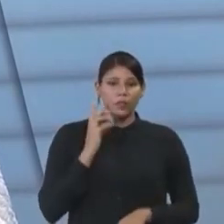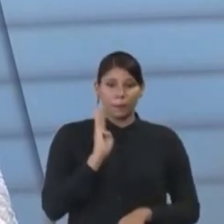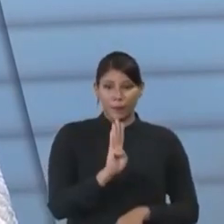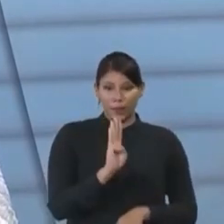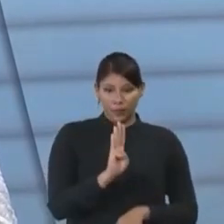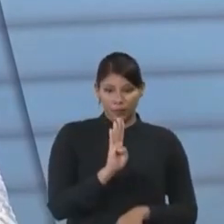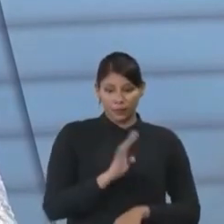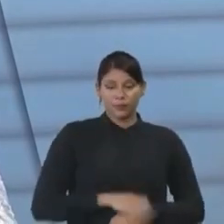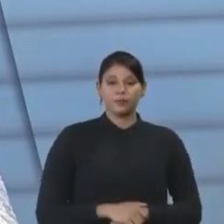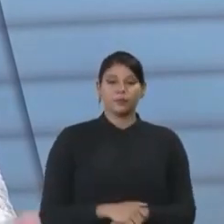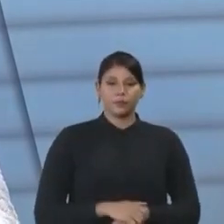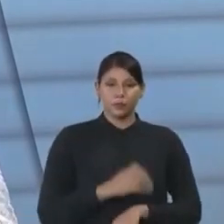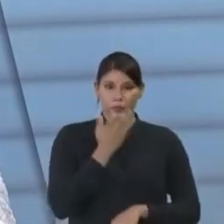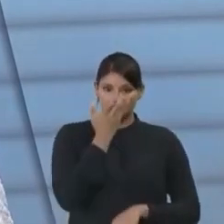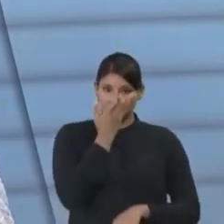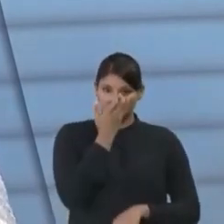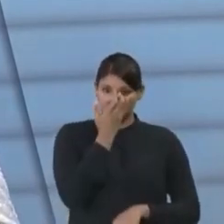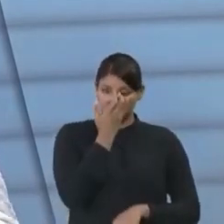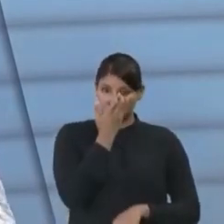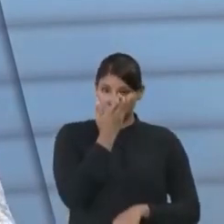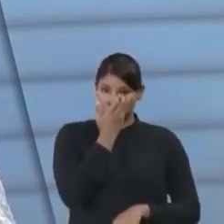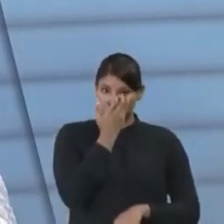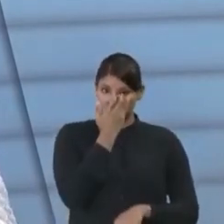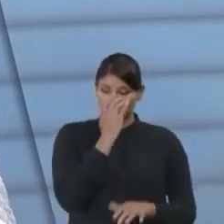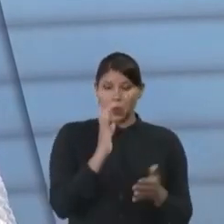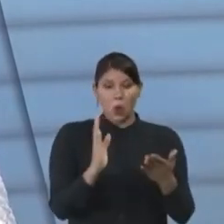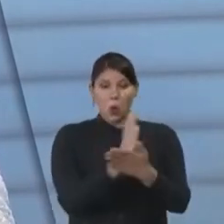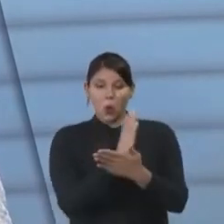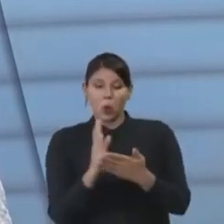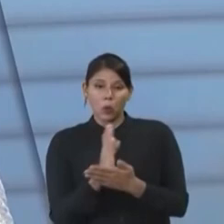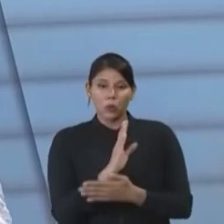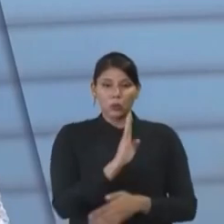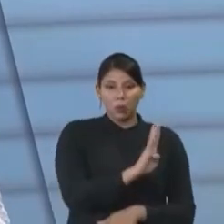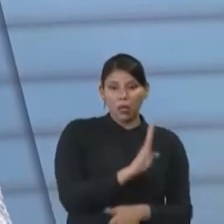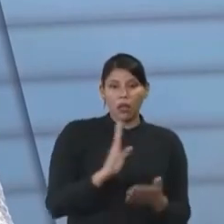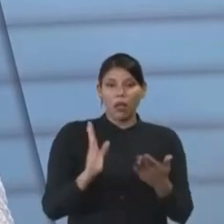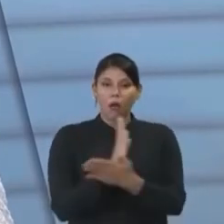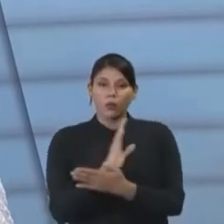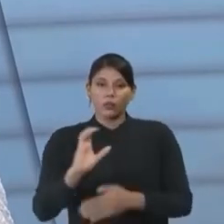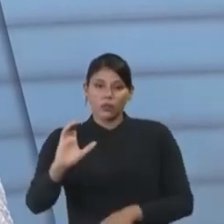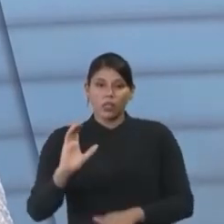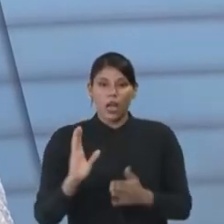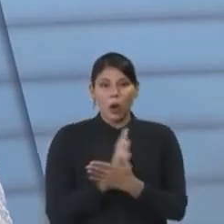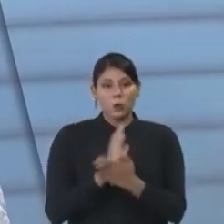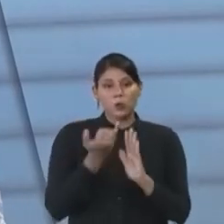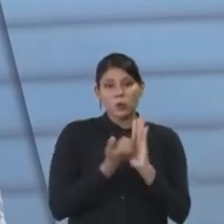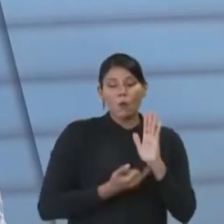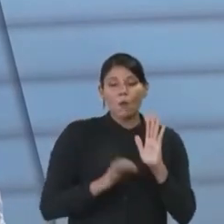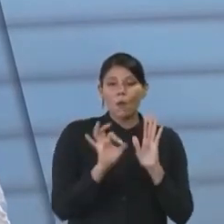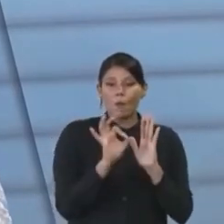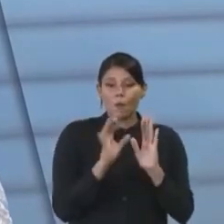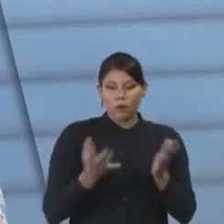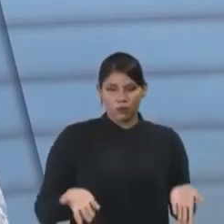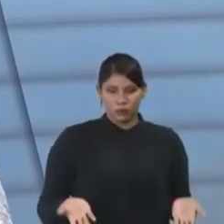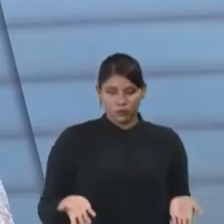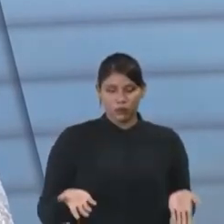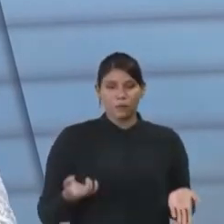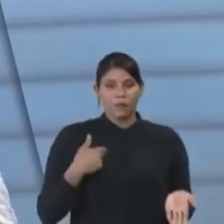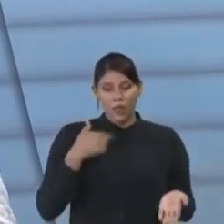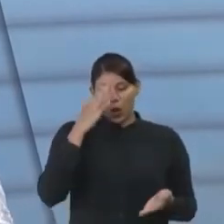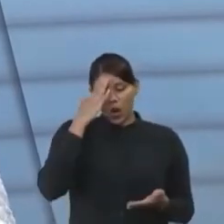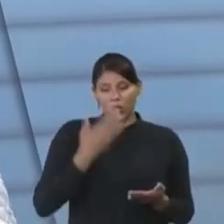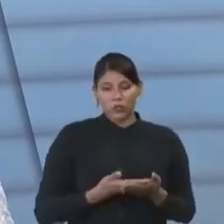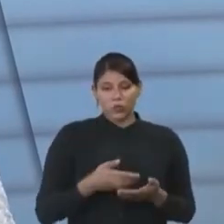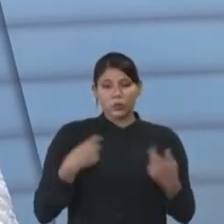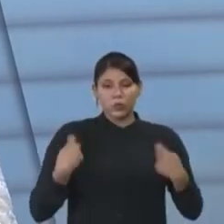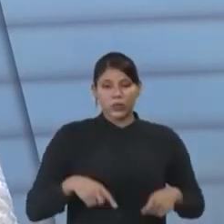outros tiraram B, alguns tiraram C e outros não se inscreveram. Então, assim, eu acredito que tem que